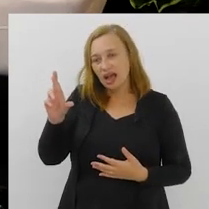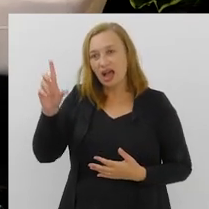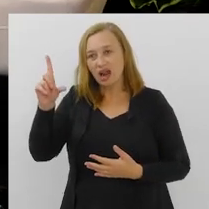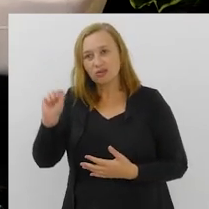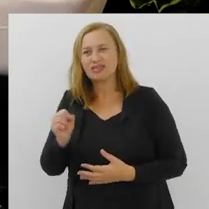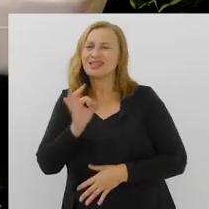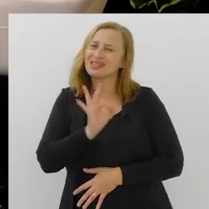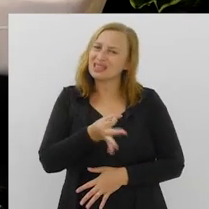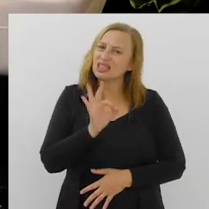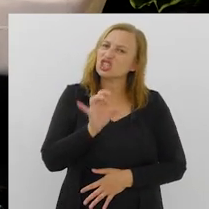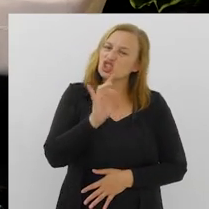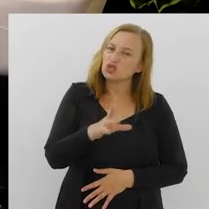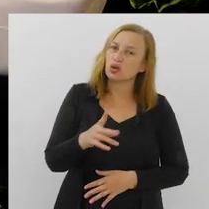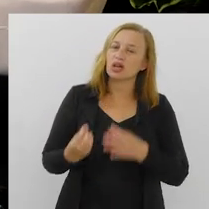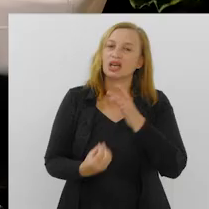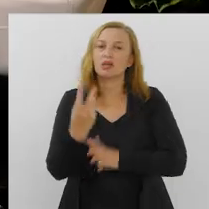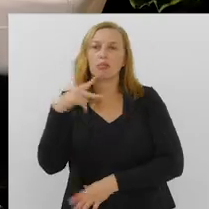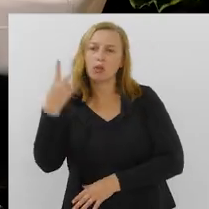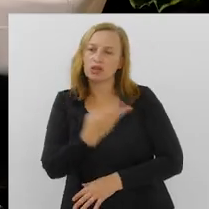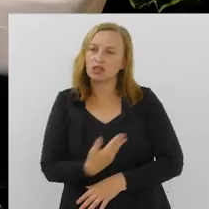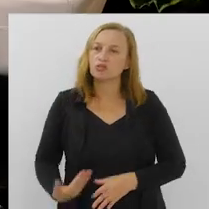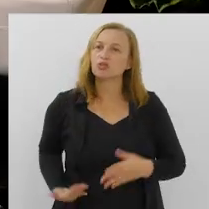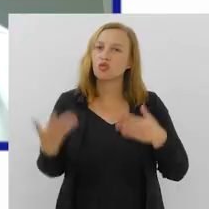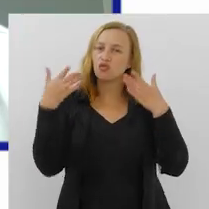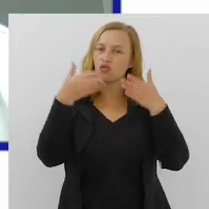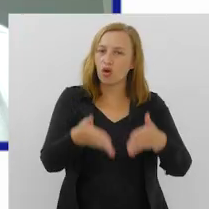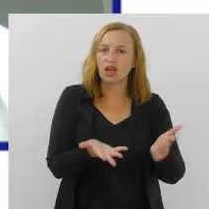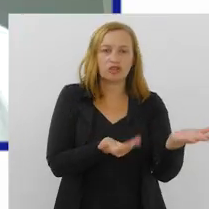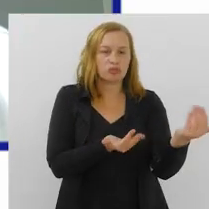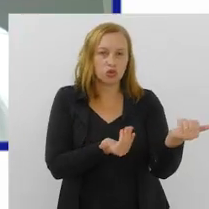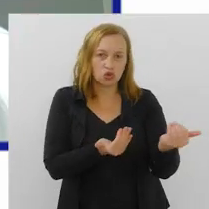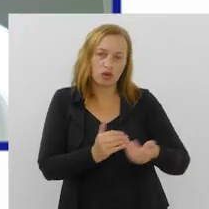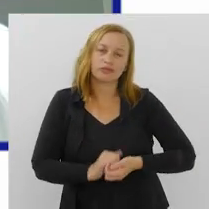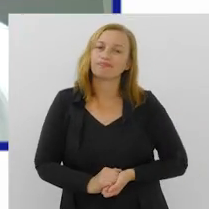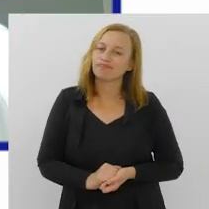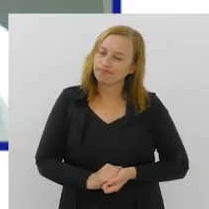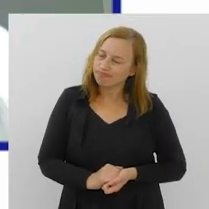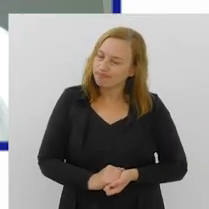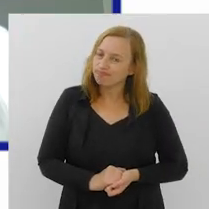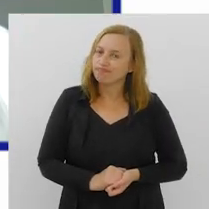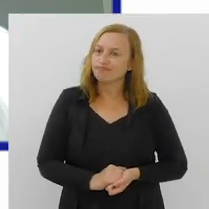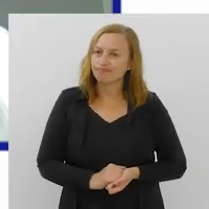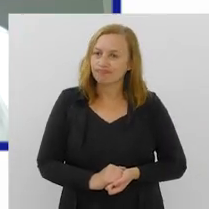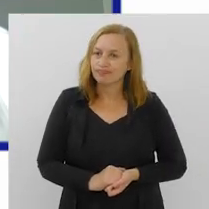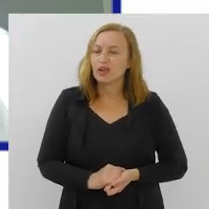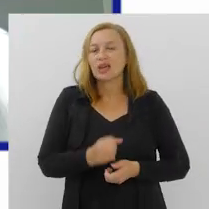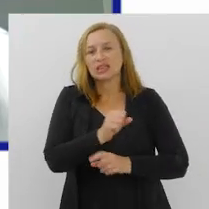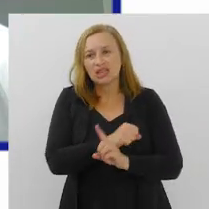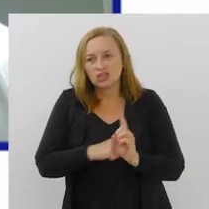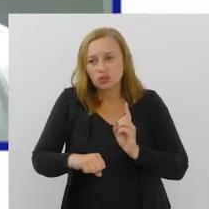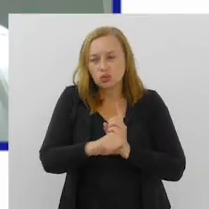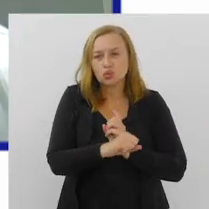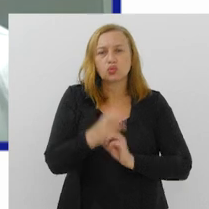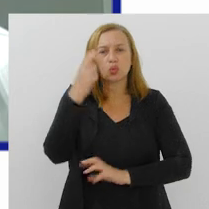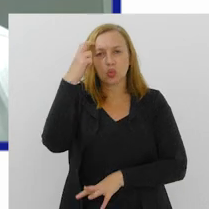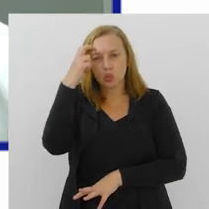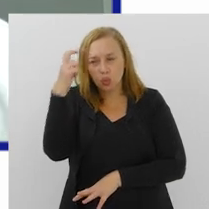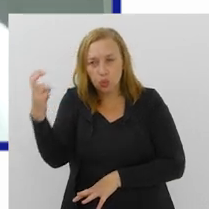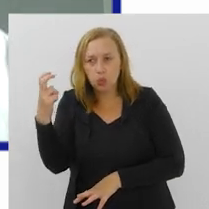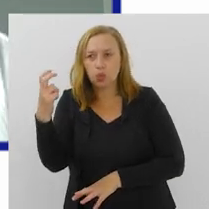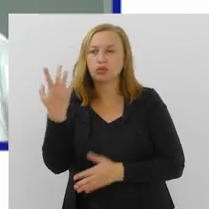Carlos, com certeza, só em políticas públicas voltadas para a juventude, na